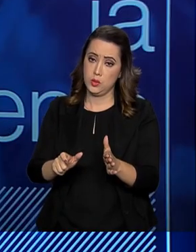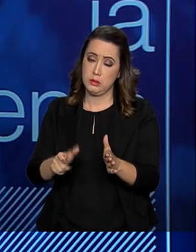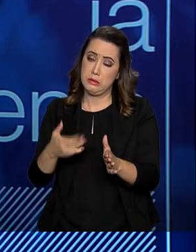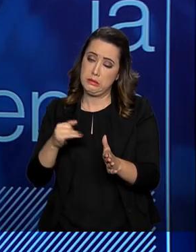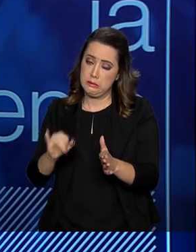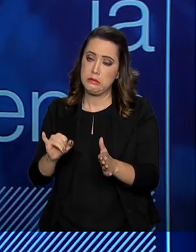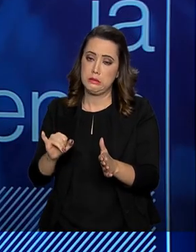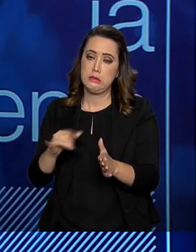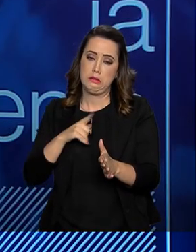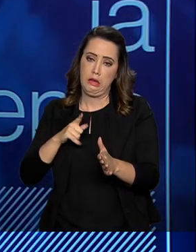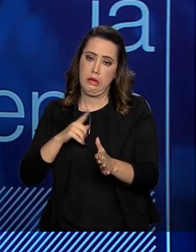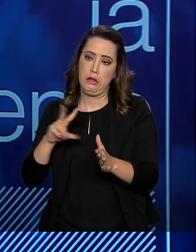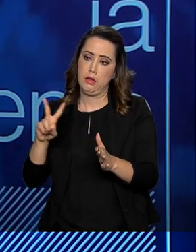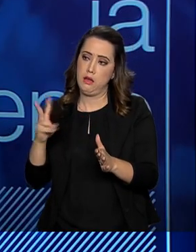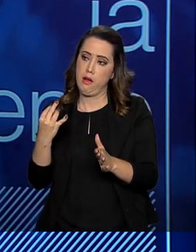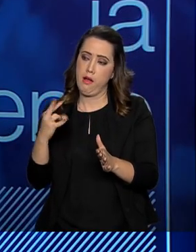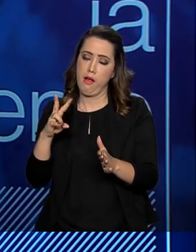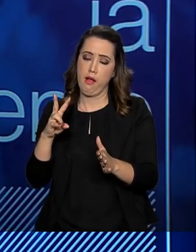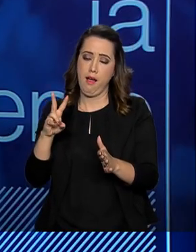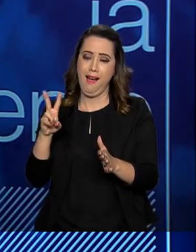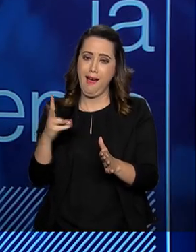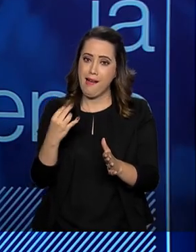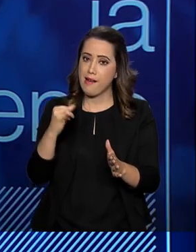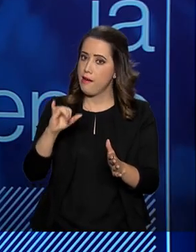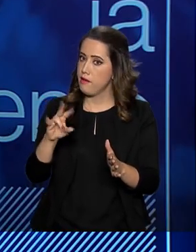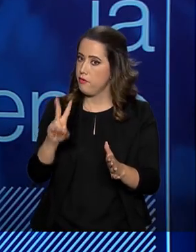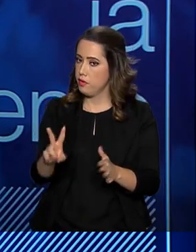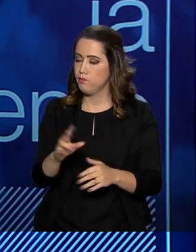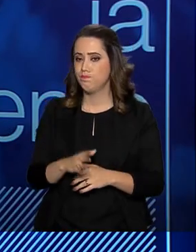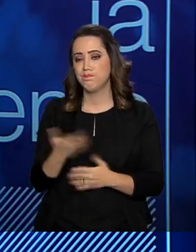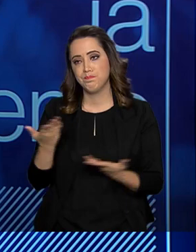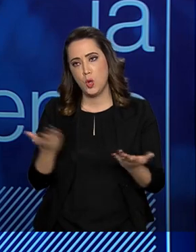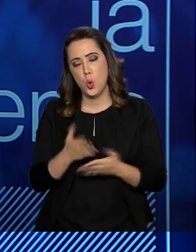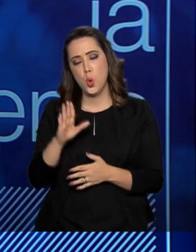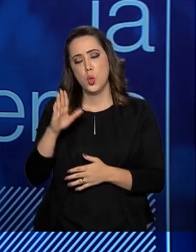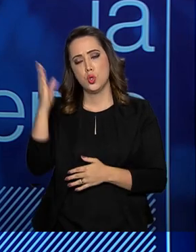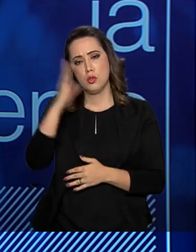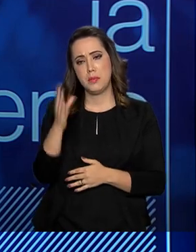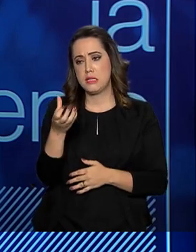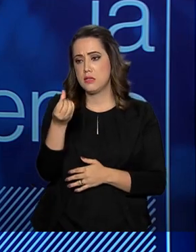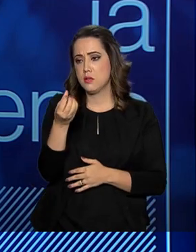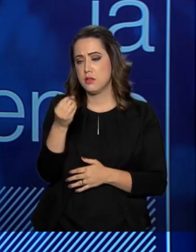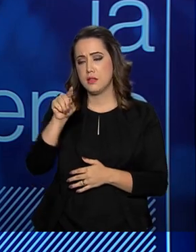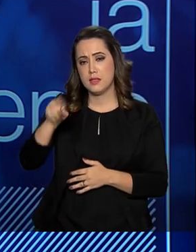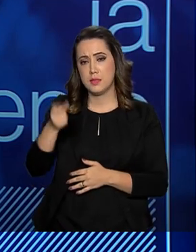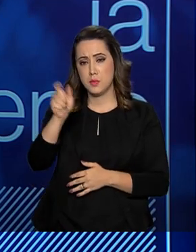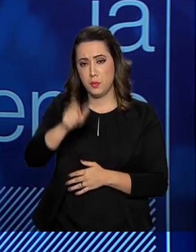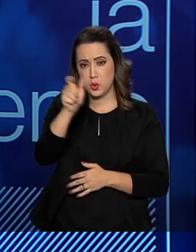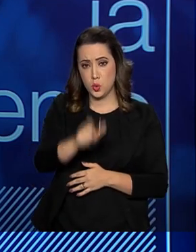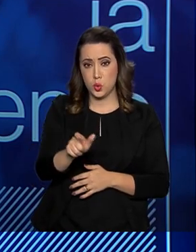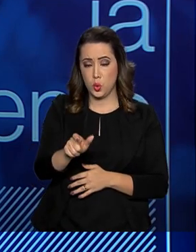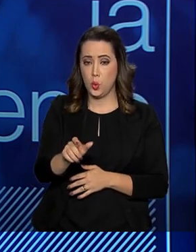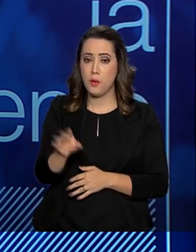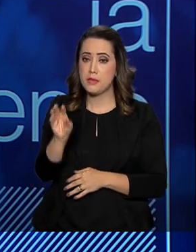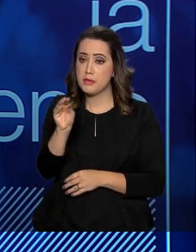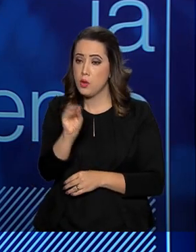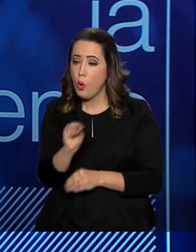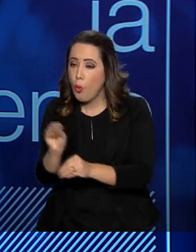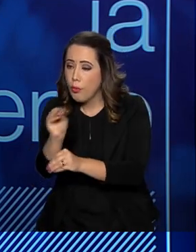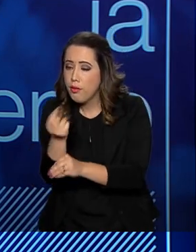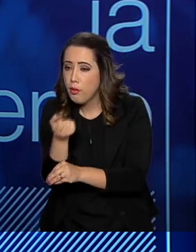porventura, estiverem infectadas. Nós temos no Brasil hoje cerca de 600 mil pessoas em tratamento.